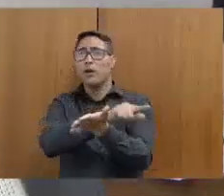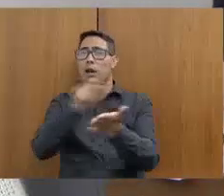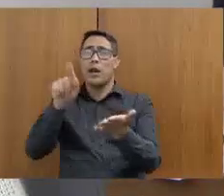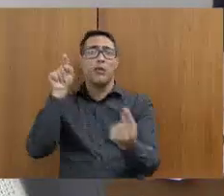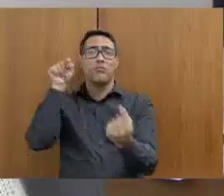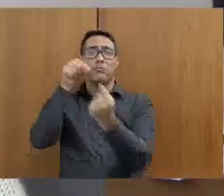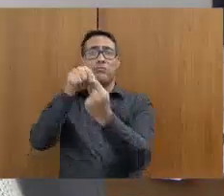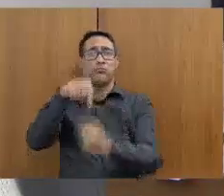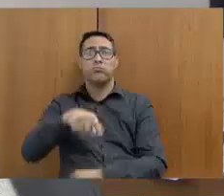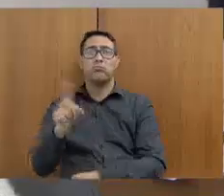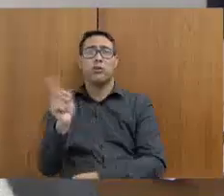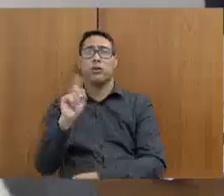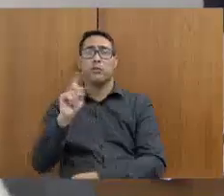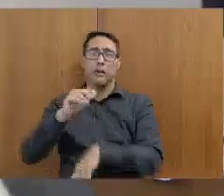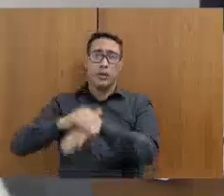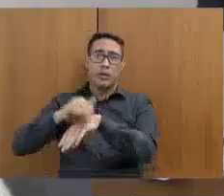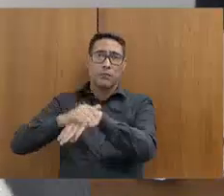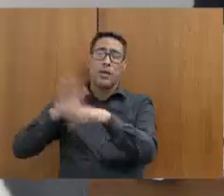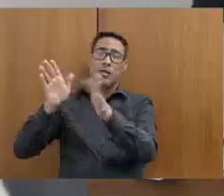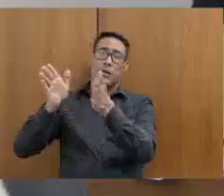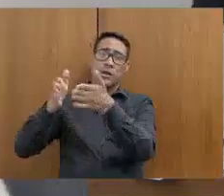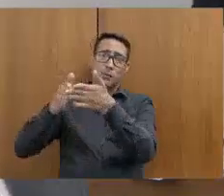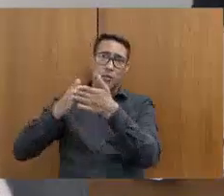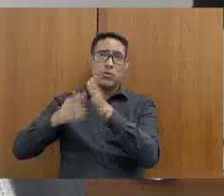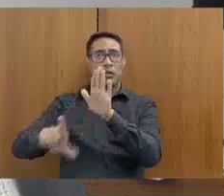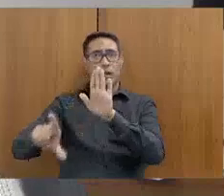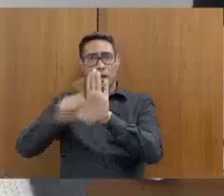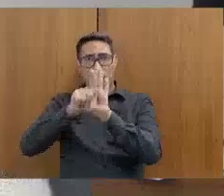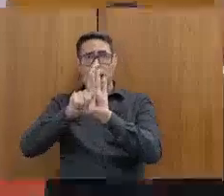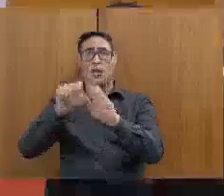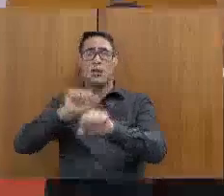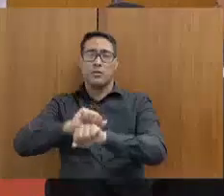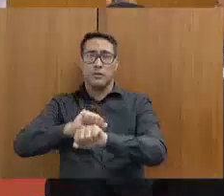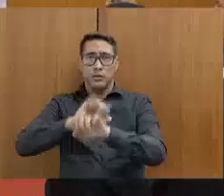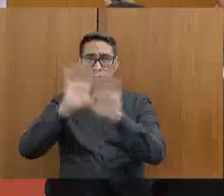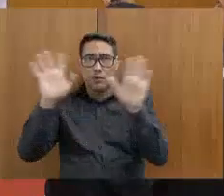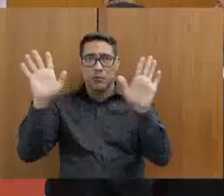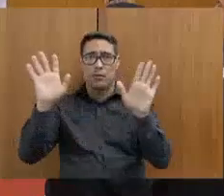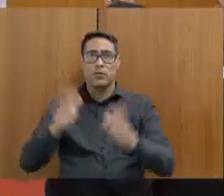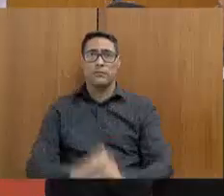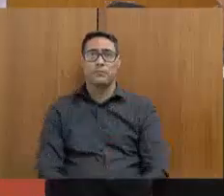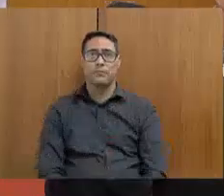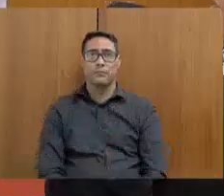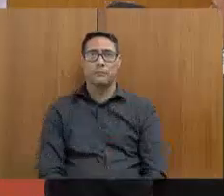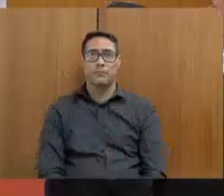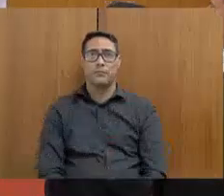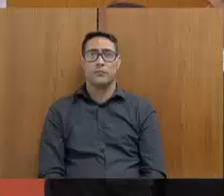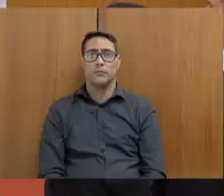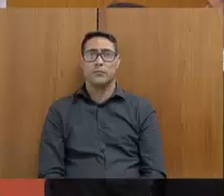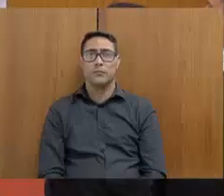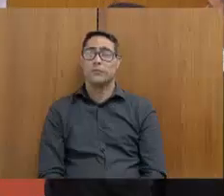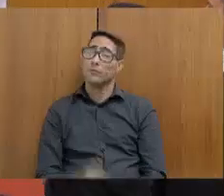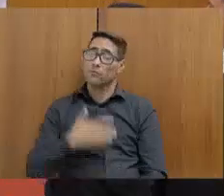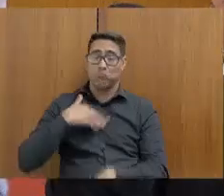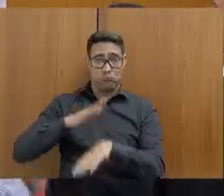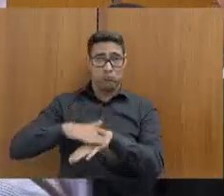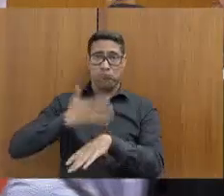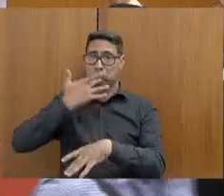o que está previsto na lei de transparência. Essas mesmas contribuições, presidente.